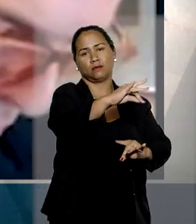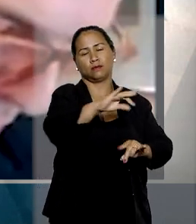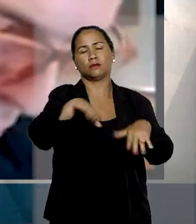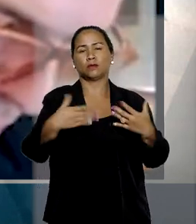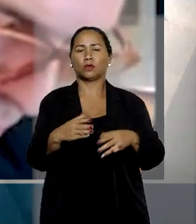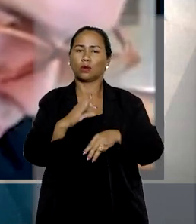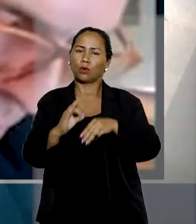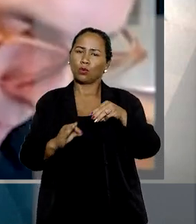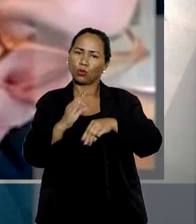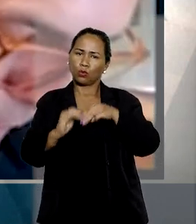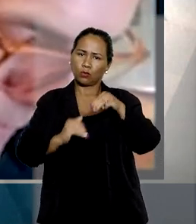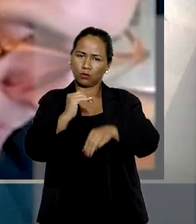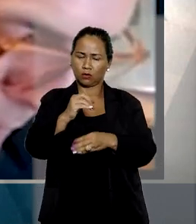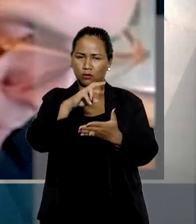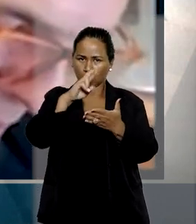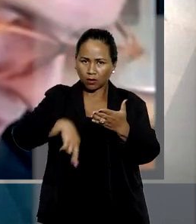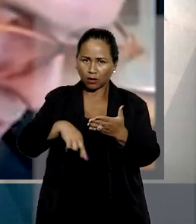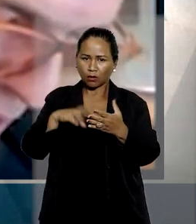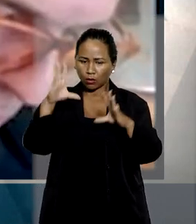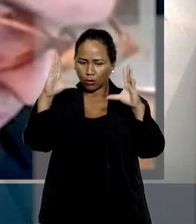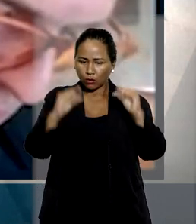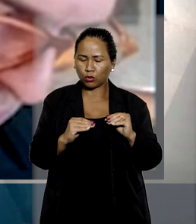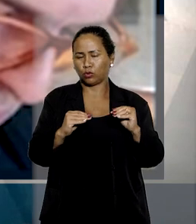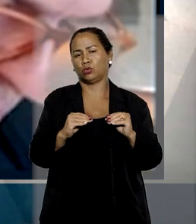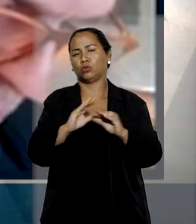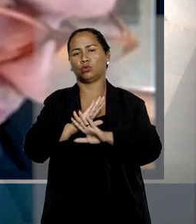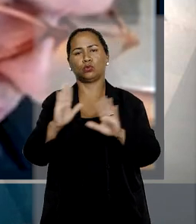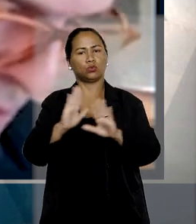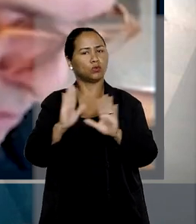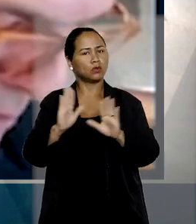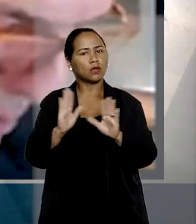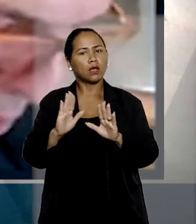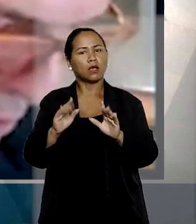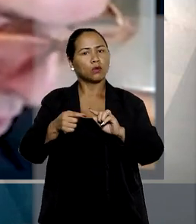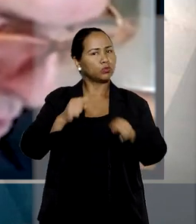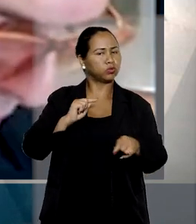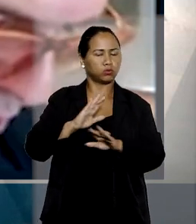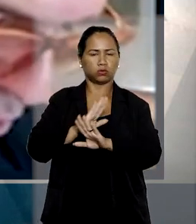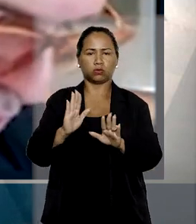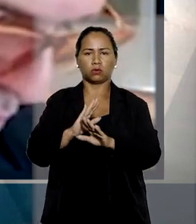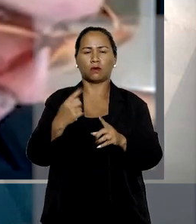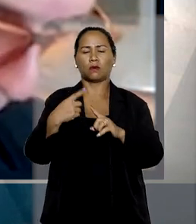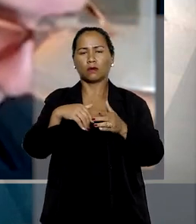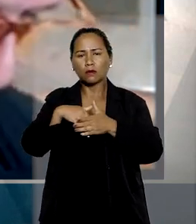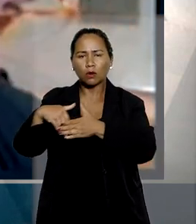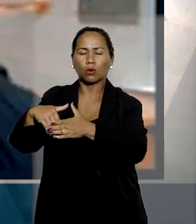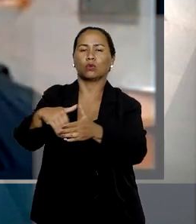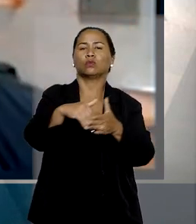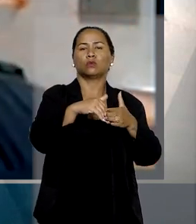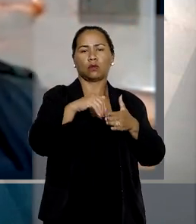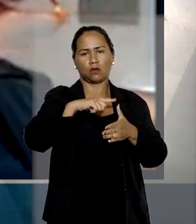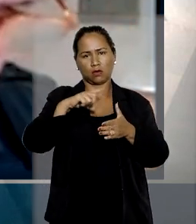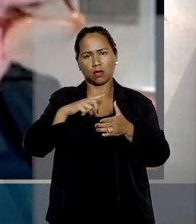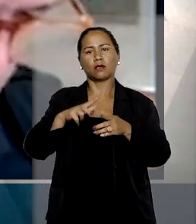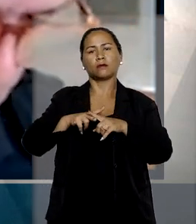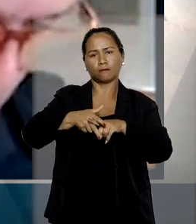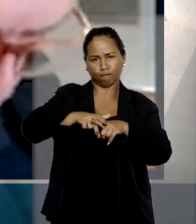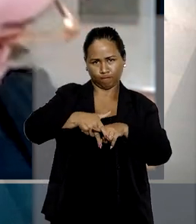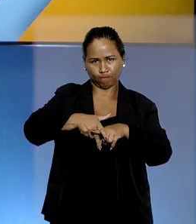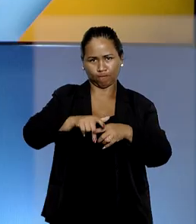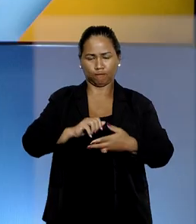forma, o relator concluiu que não há o que se falar em intempestividade, devendo por isso o acórdão recorrido ser